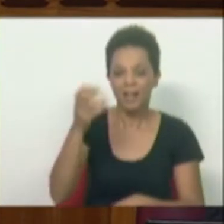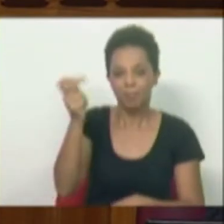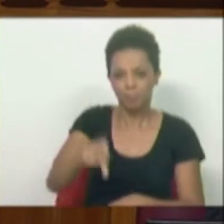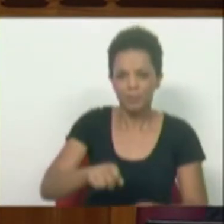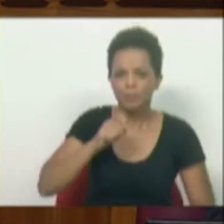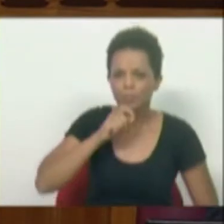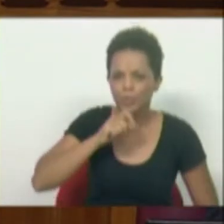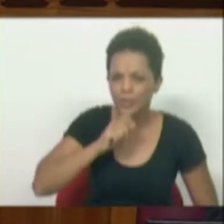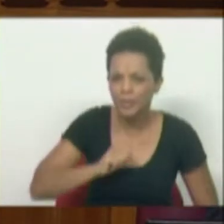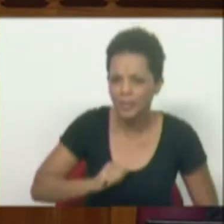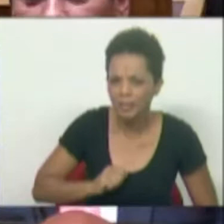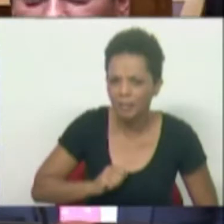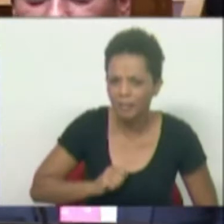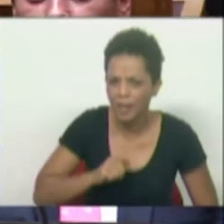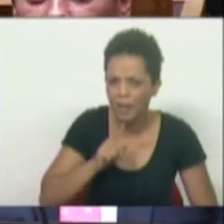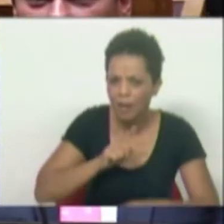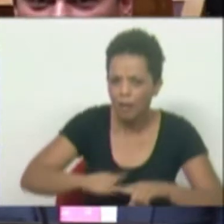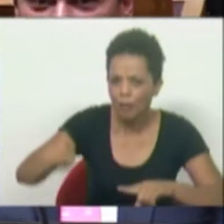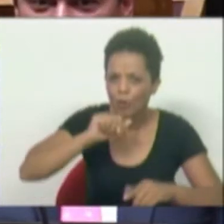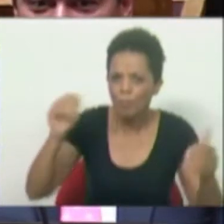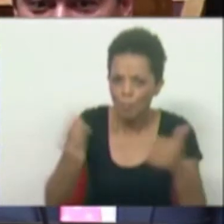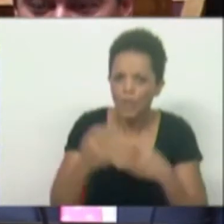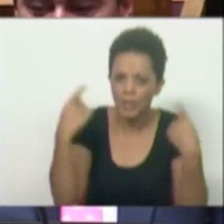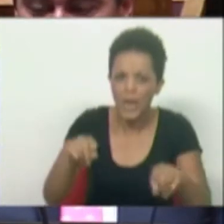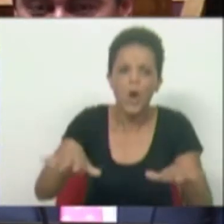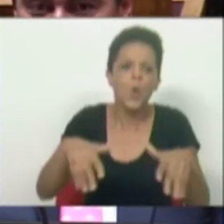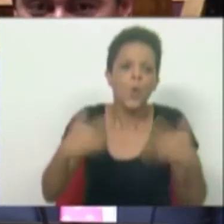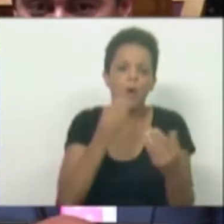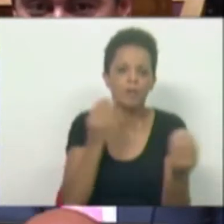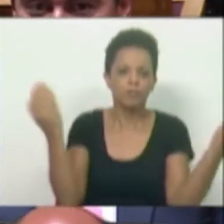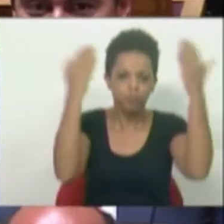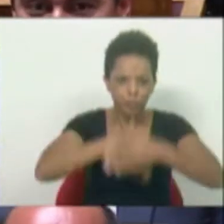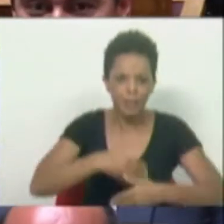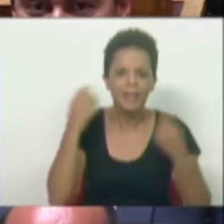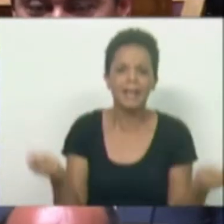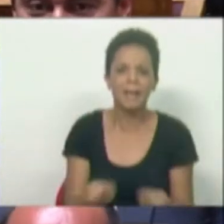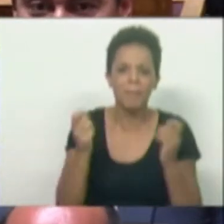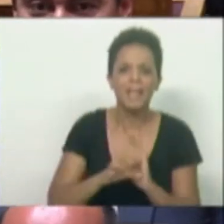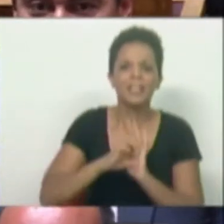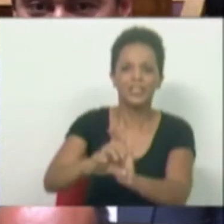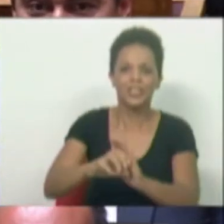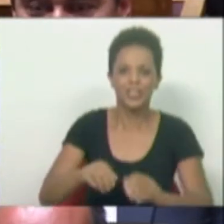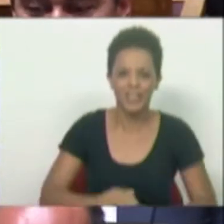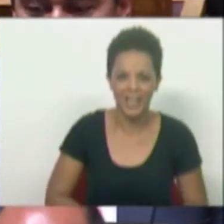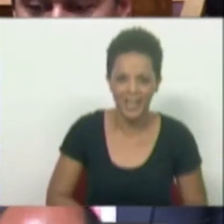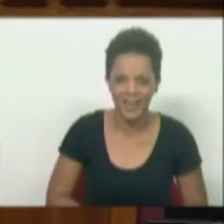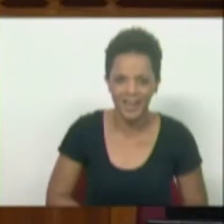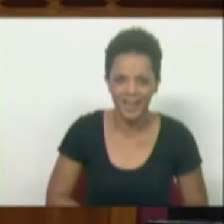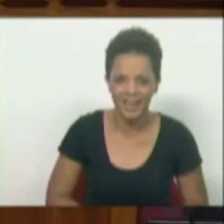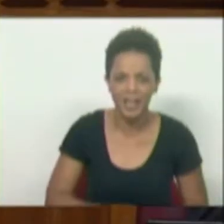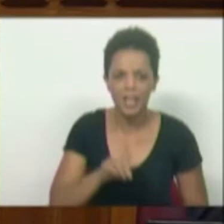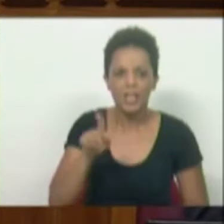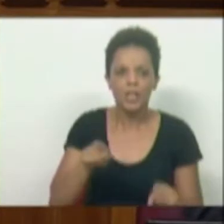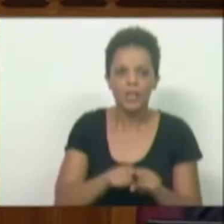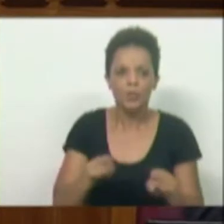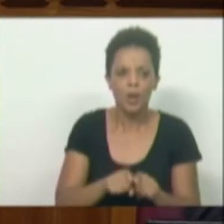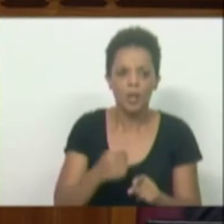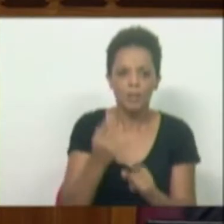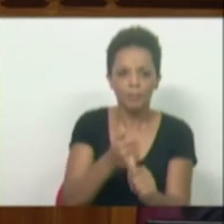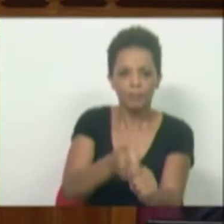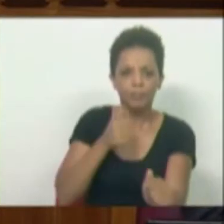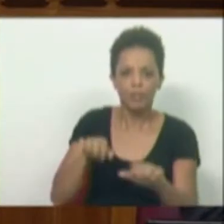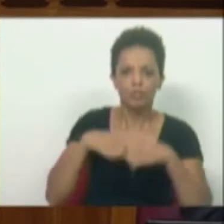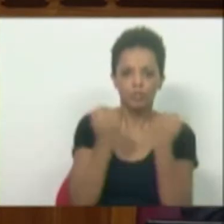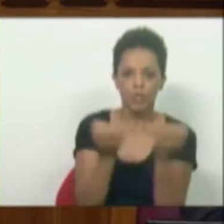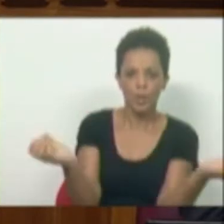para que não houve ali um pico de mortalidade também? Ou pelos jantares de campanha do Chega, sem nenhum tipo de cessamento social, será que também